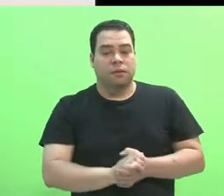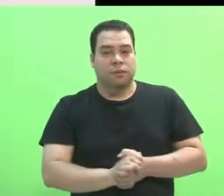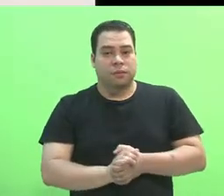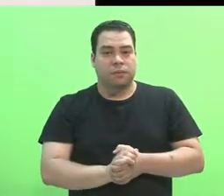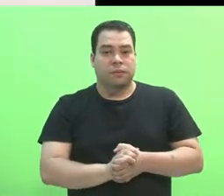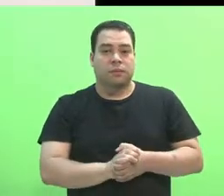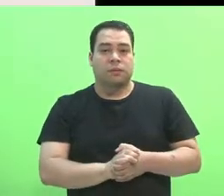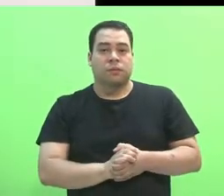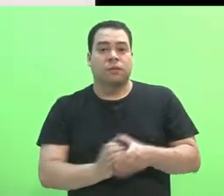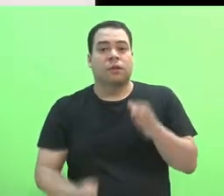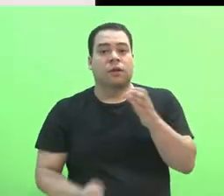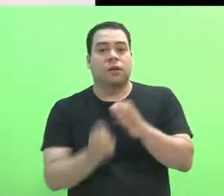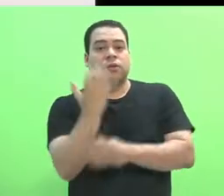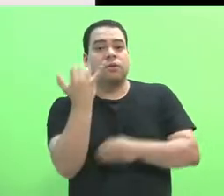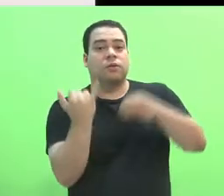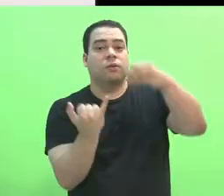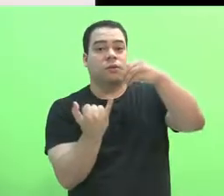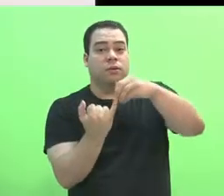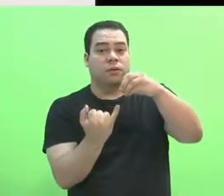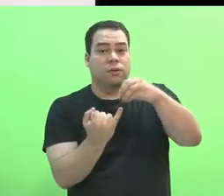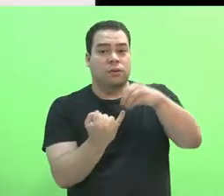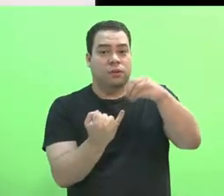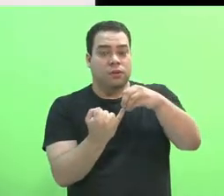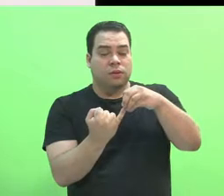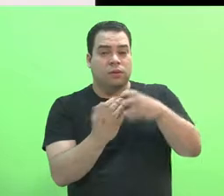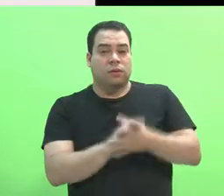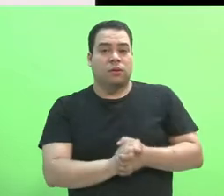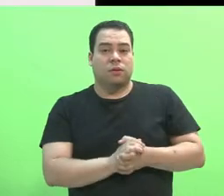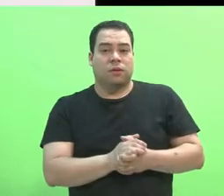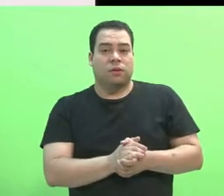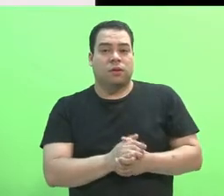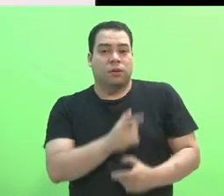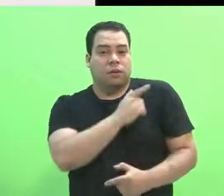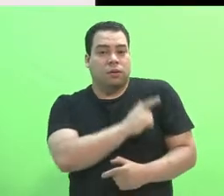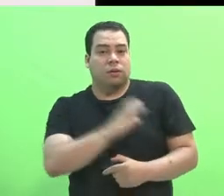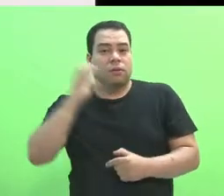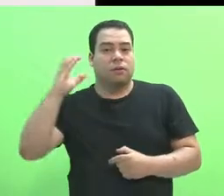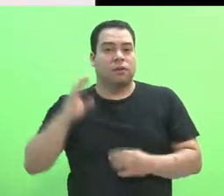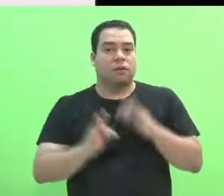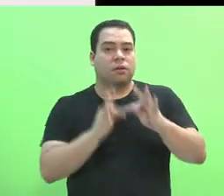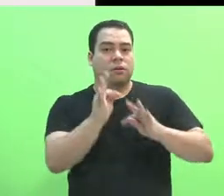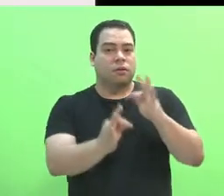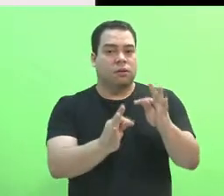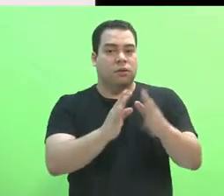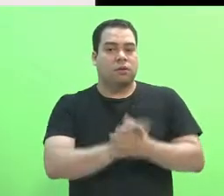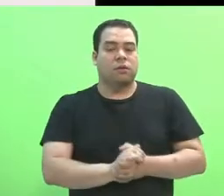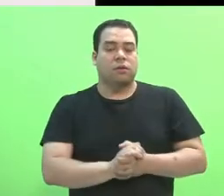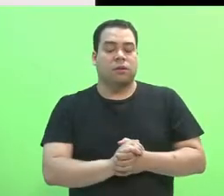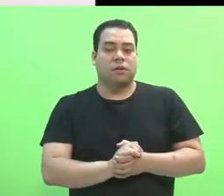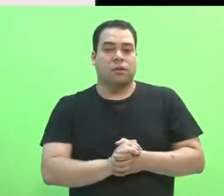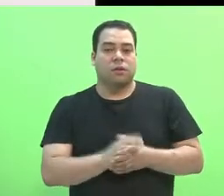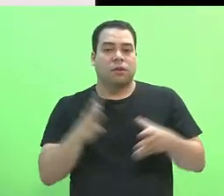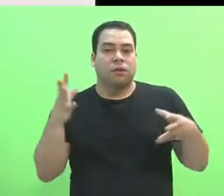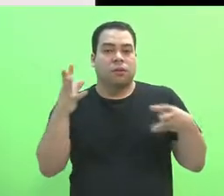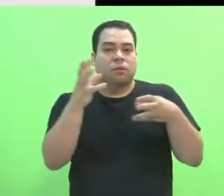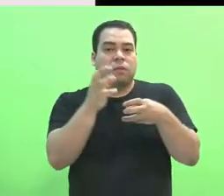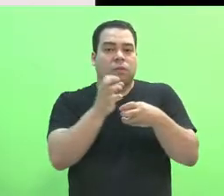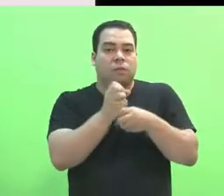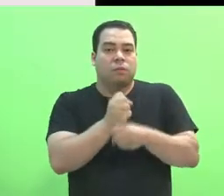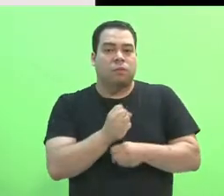com a criação dos Institutos Federais de Educação, Ciência e Tecnologia, que absorveram os Cefetes e as